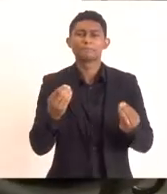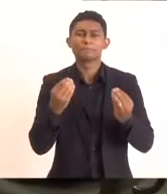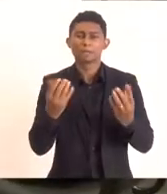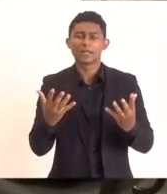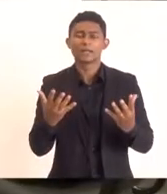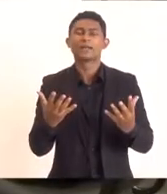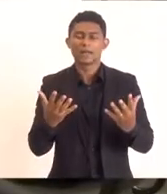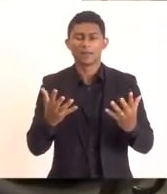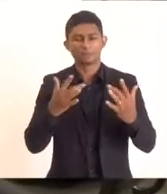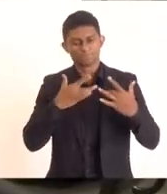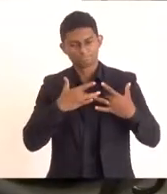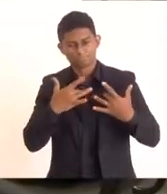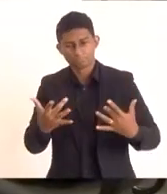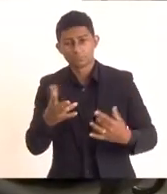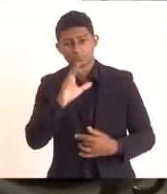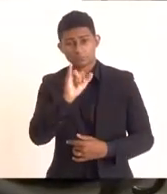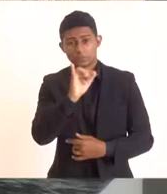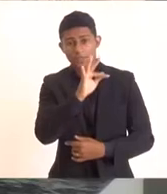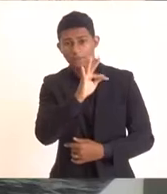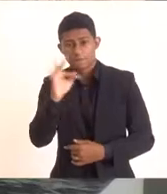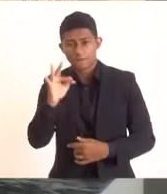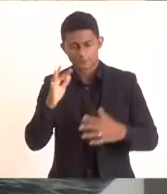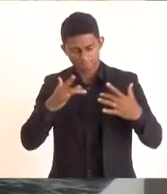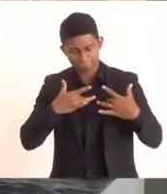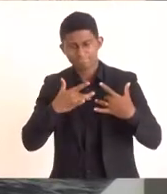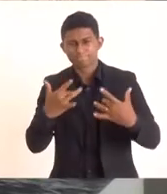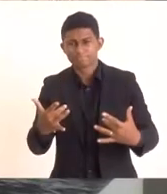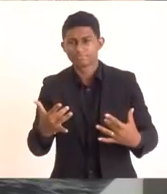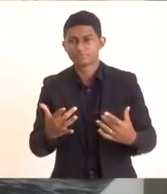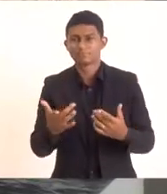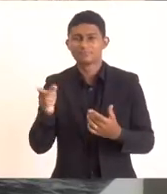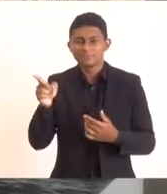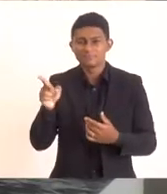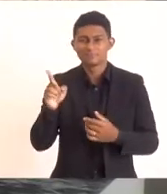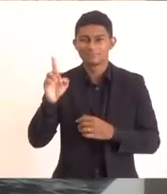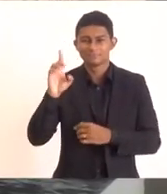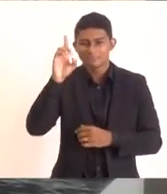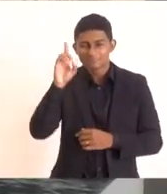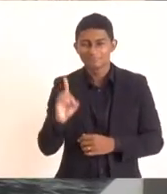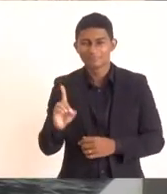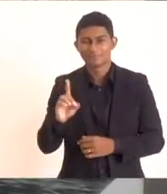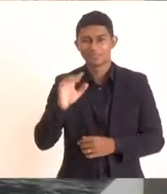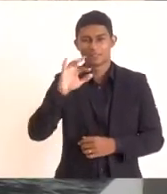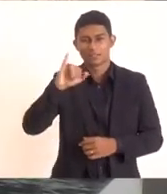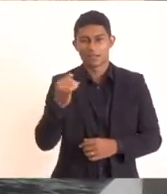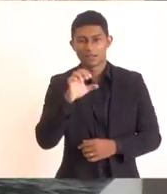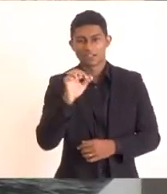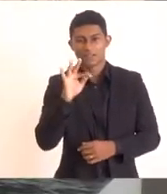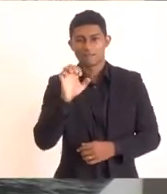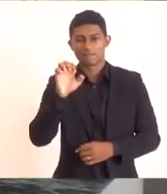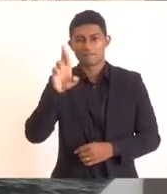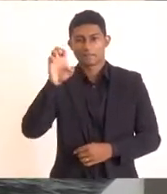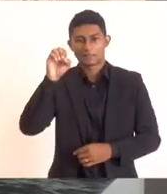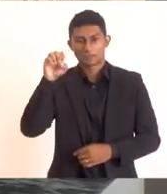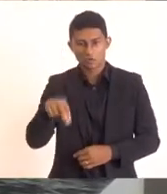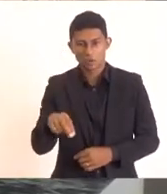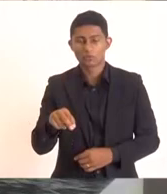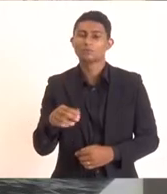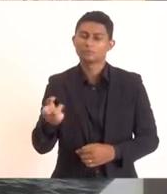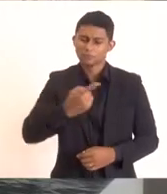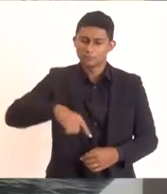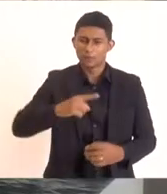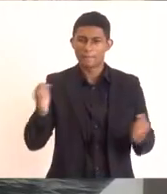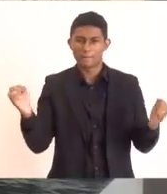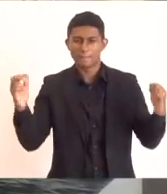disposição, o Instituto Federal Fluminense, na presença do seu reitor, Jefferson Manhães também. Nós estamos aqui à disposição para